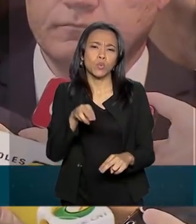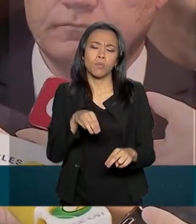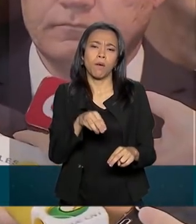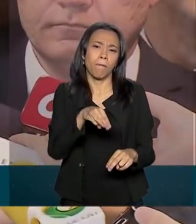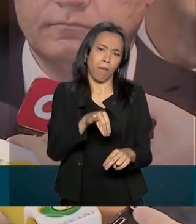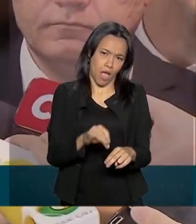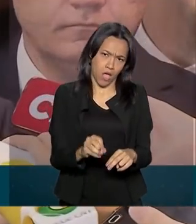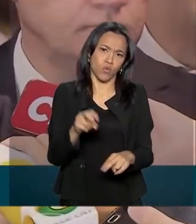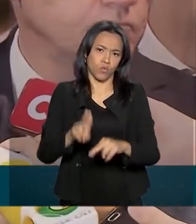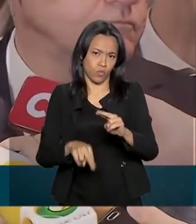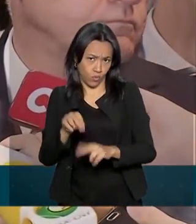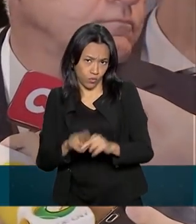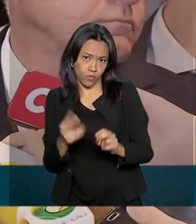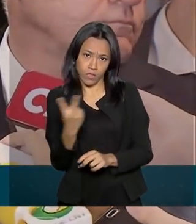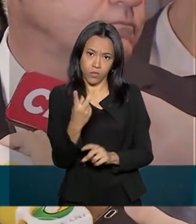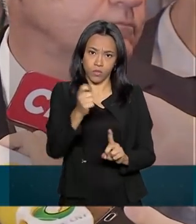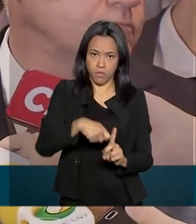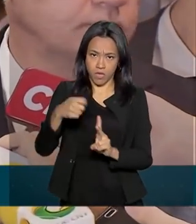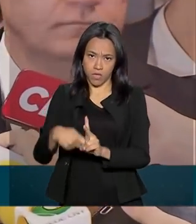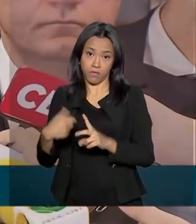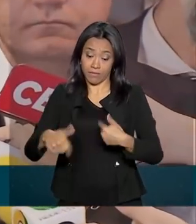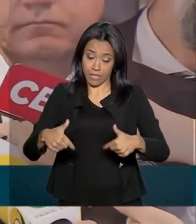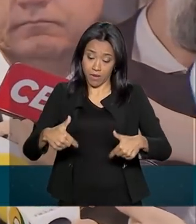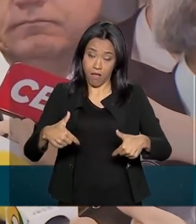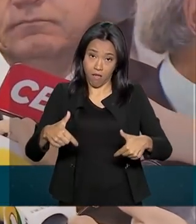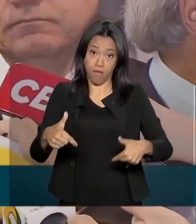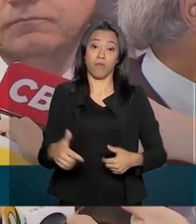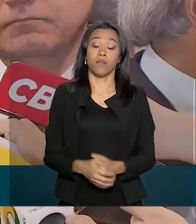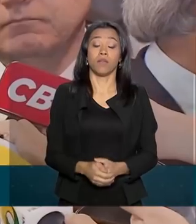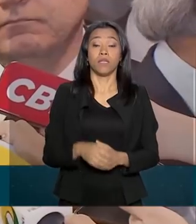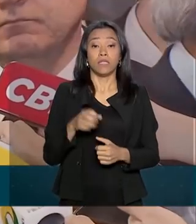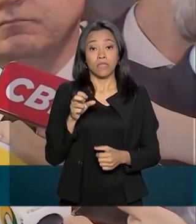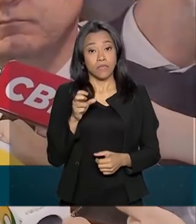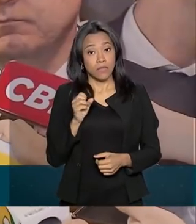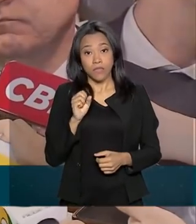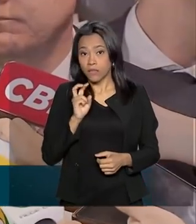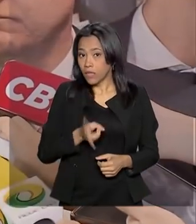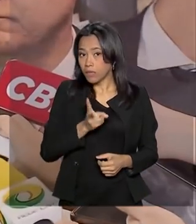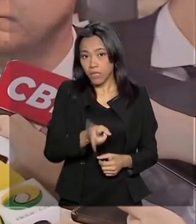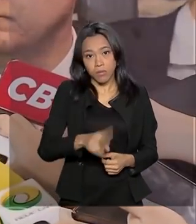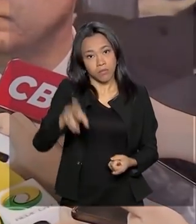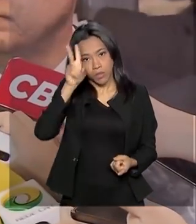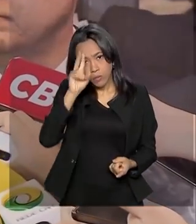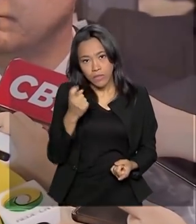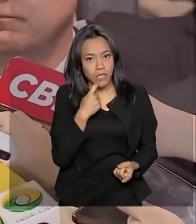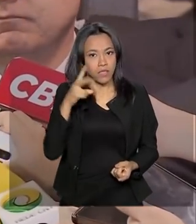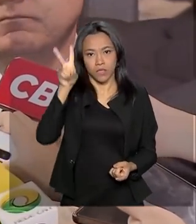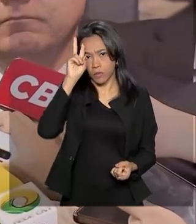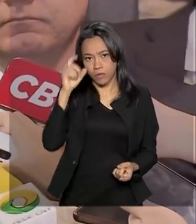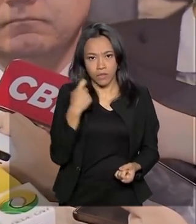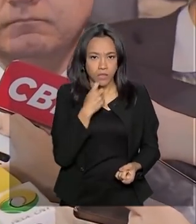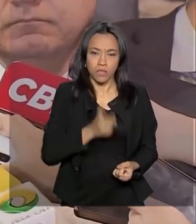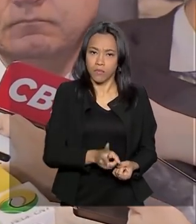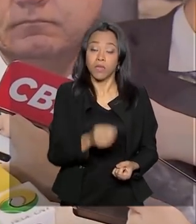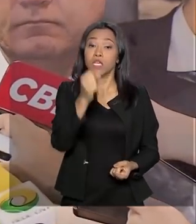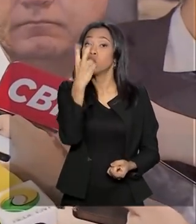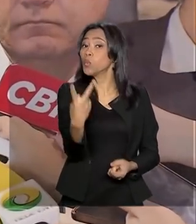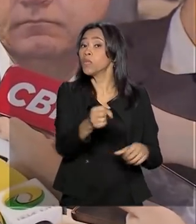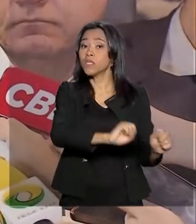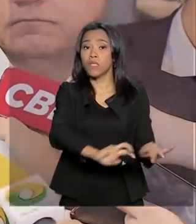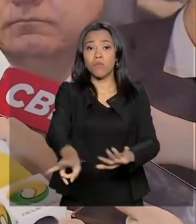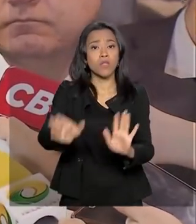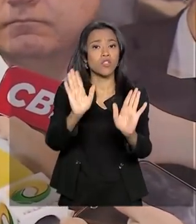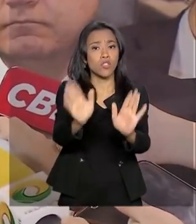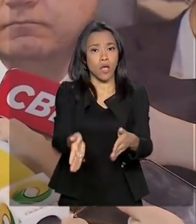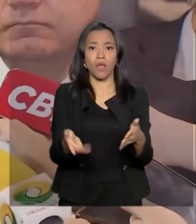sessões, 15, 20, 30, depende. Se o governo colocar o quórum toda segunda e sexta, você em duas semanas e um dia, você já